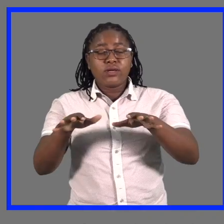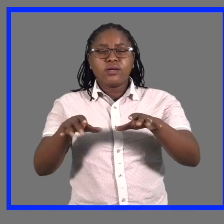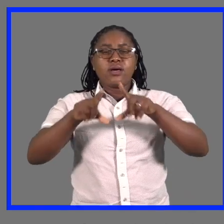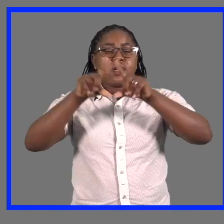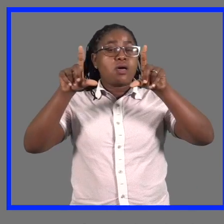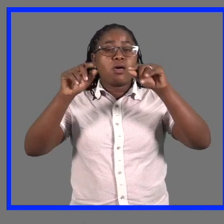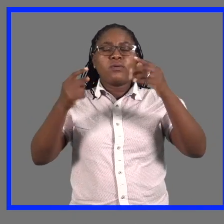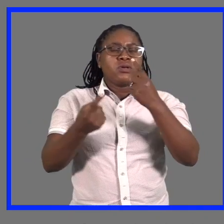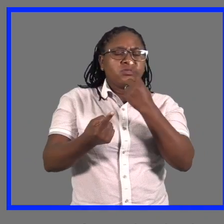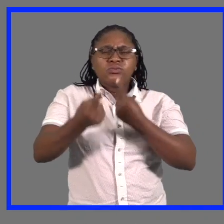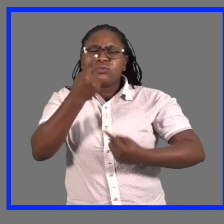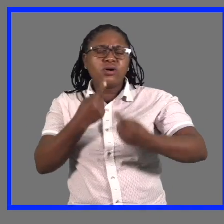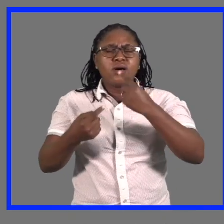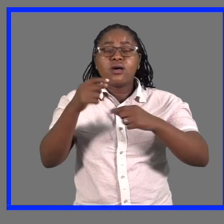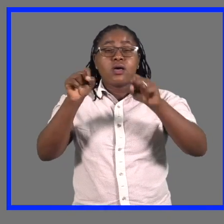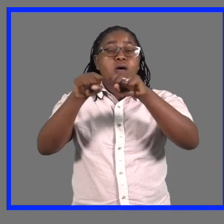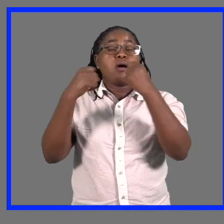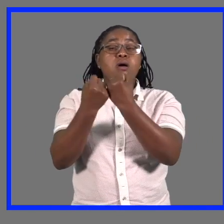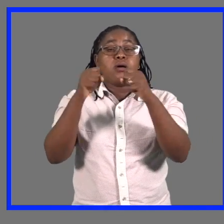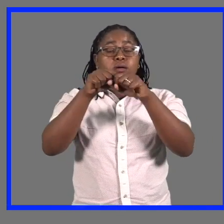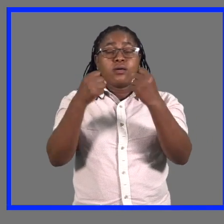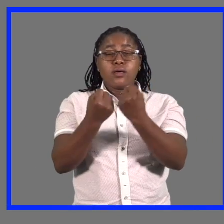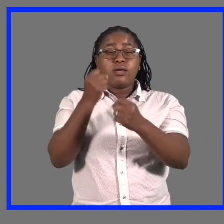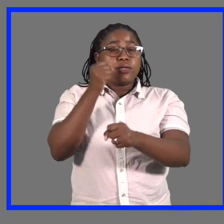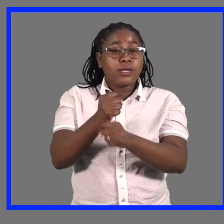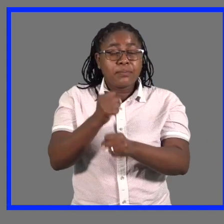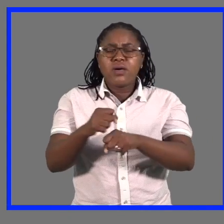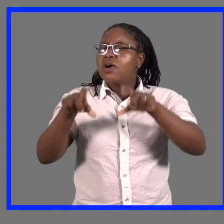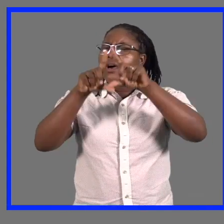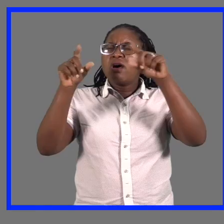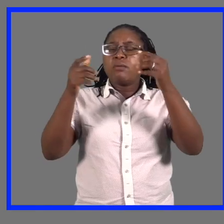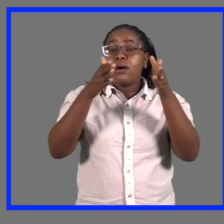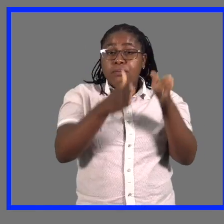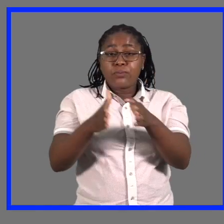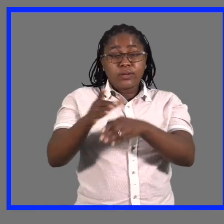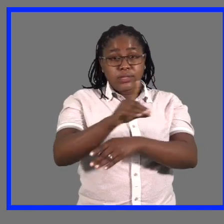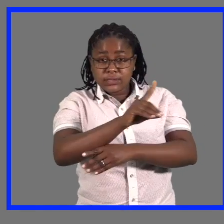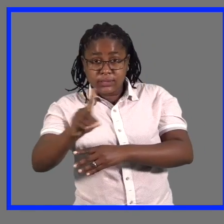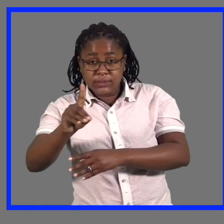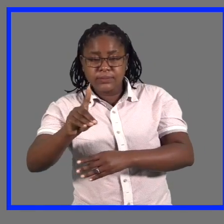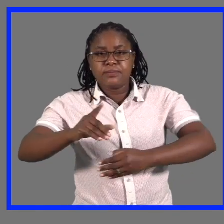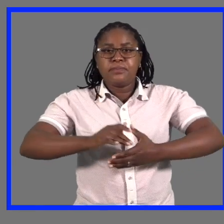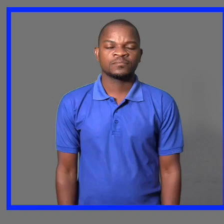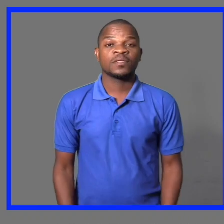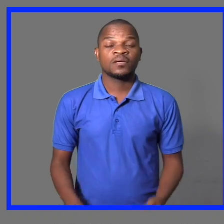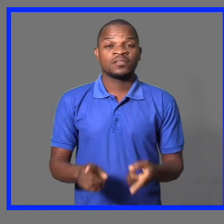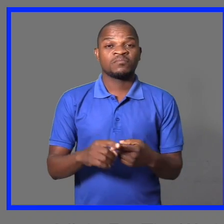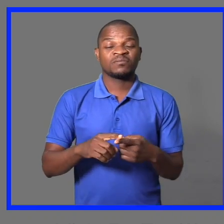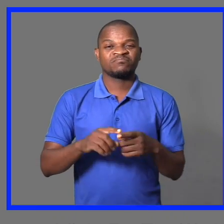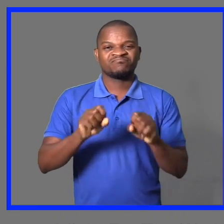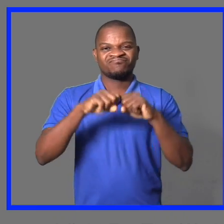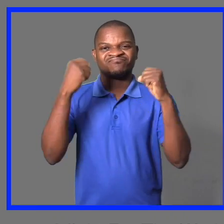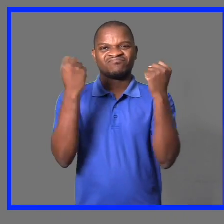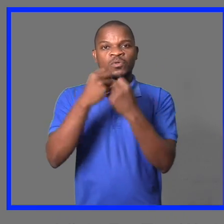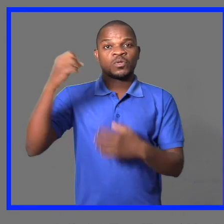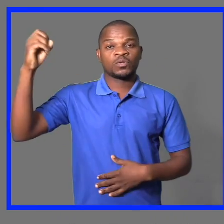é um dos assuntos abordados por organizações que trabalham em prol das pessoas com deficiência. A Live Food